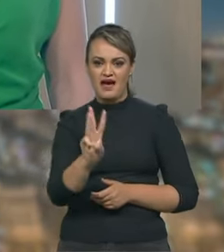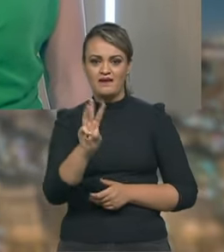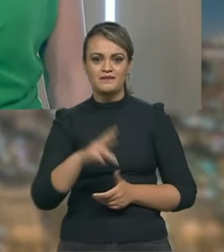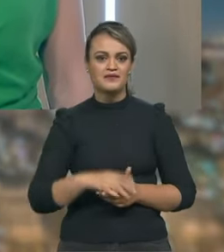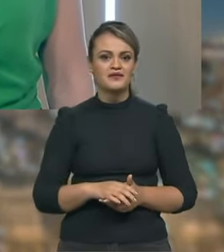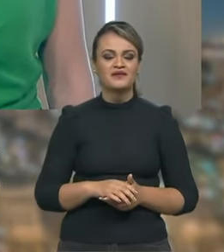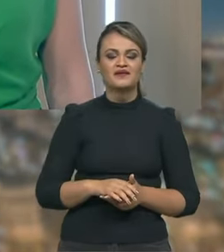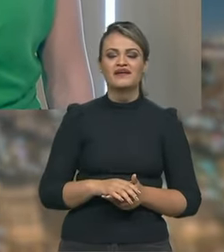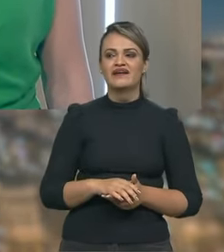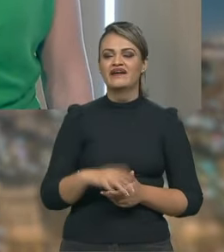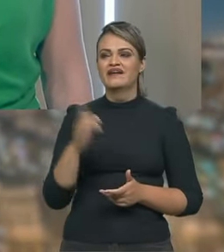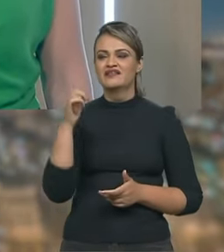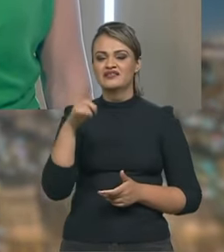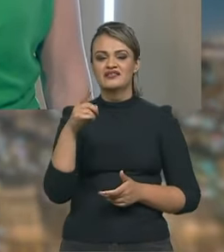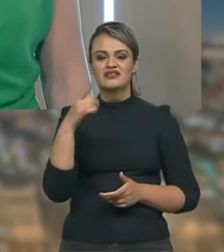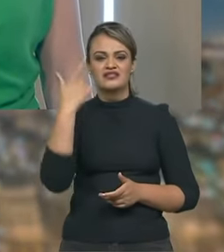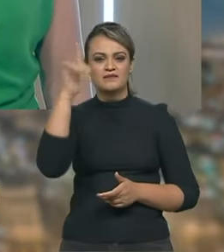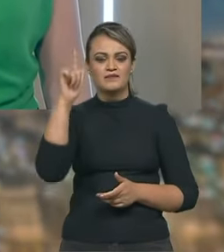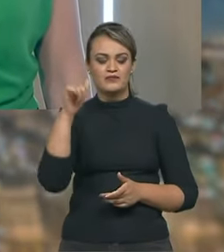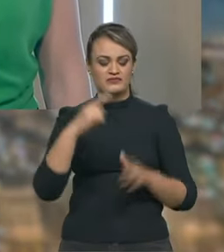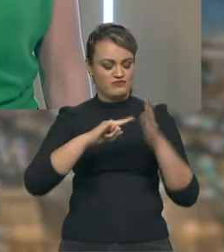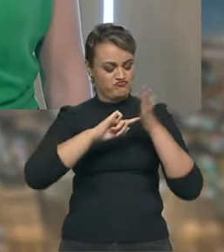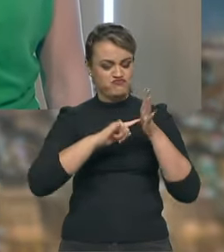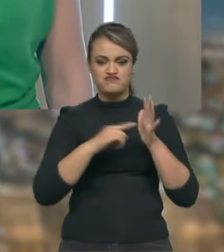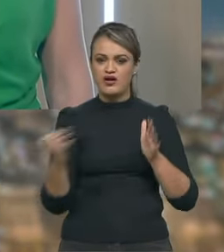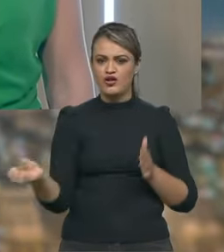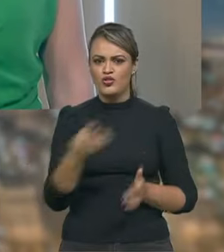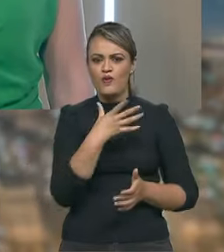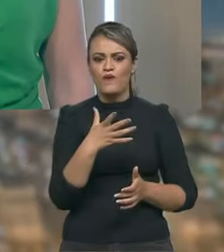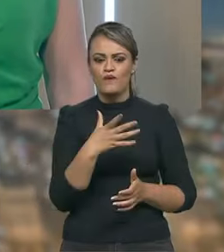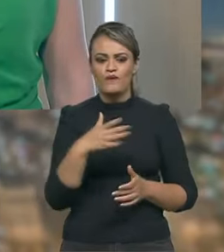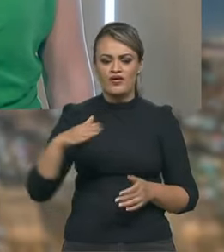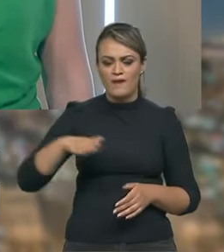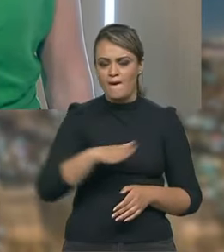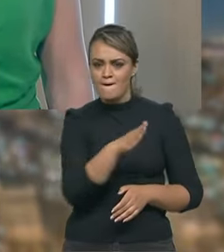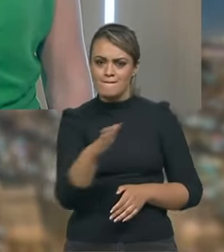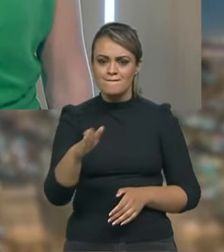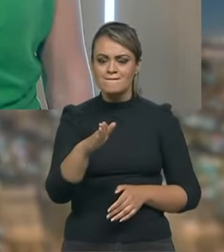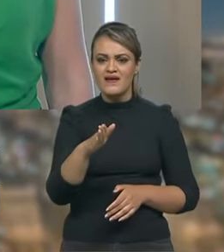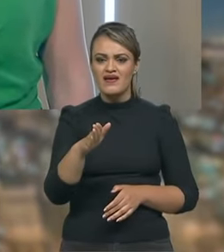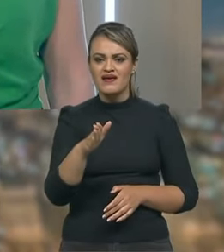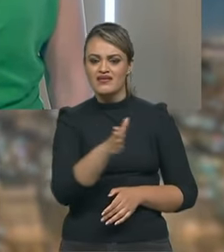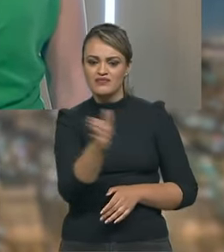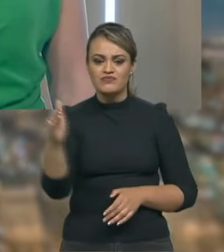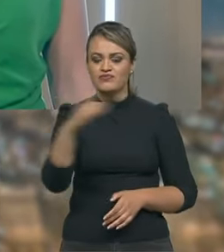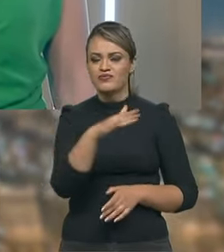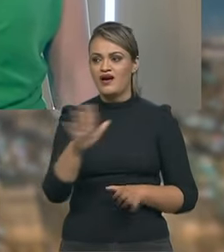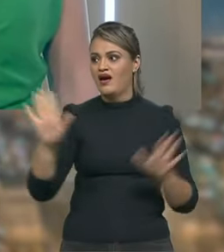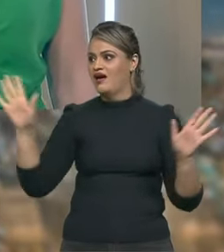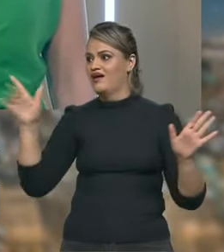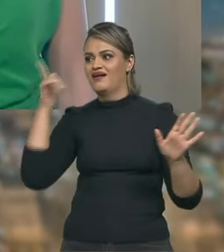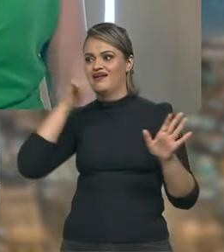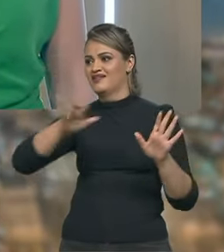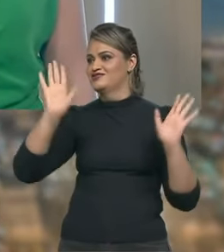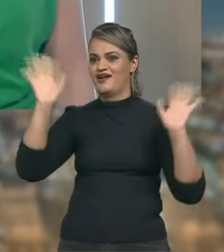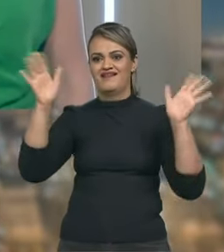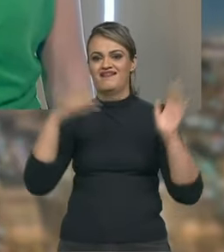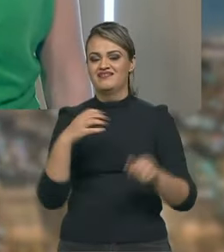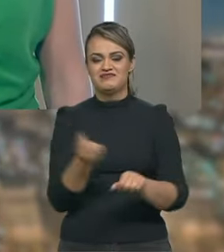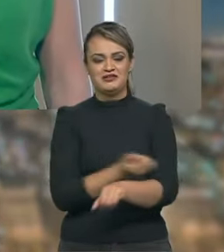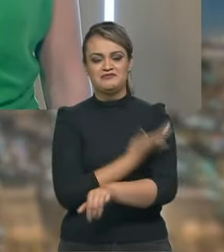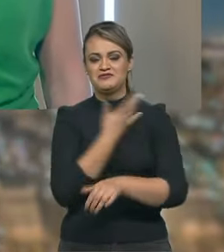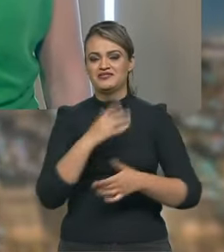e um dia trouxeram um turbo novo eu dei meia volta em Monza entrei no boxe e falei ganhamos o campeonato